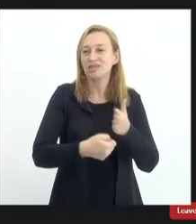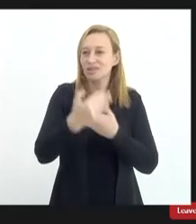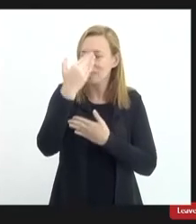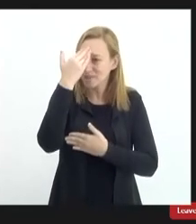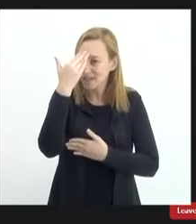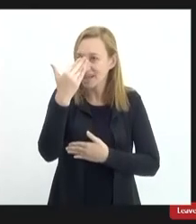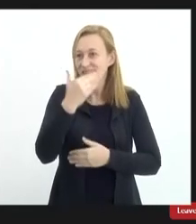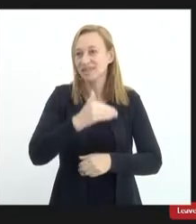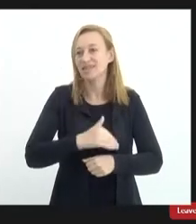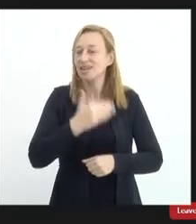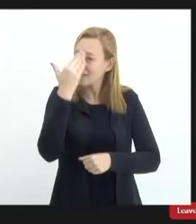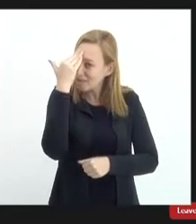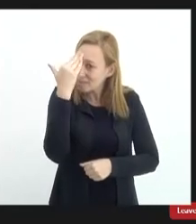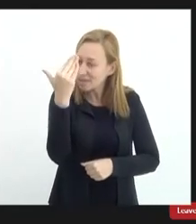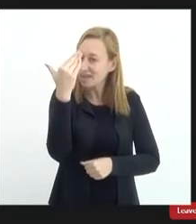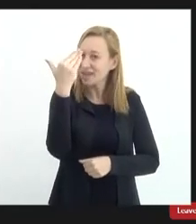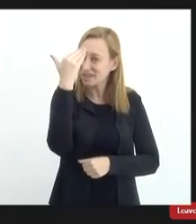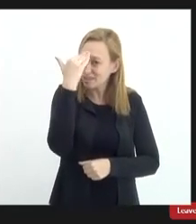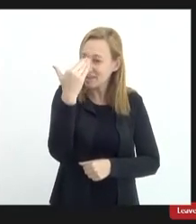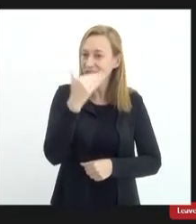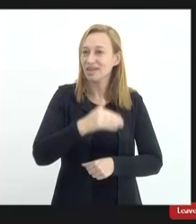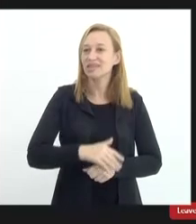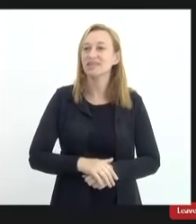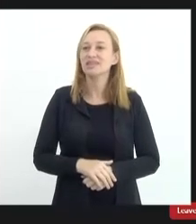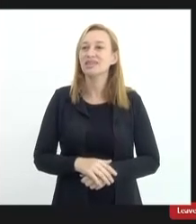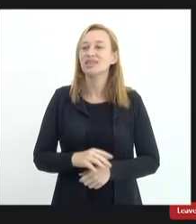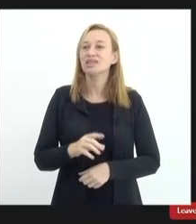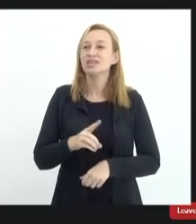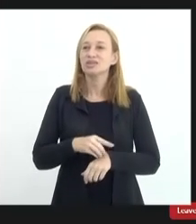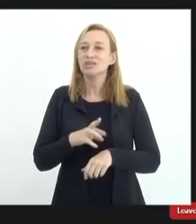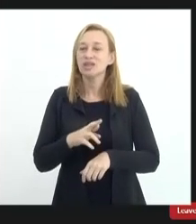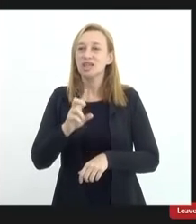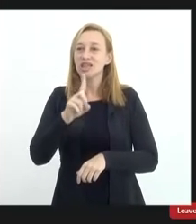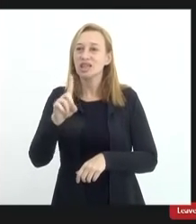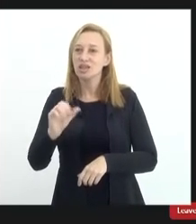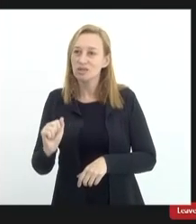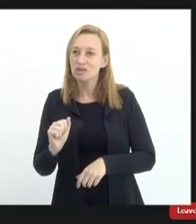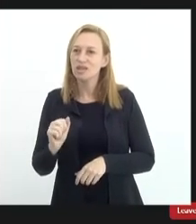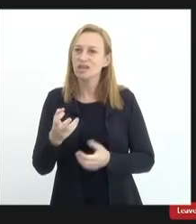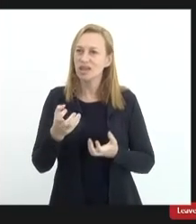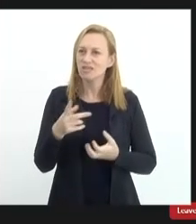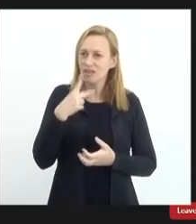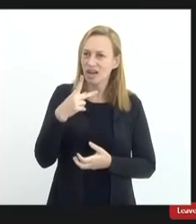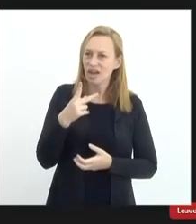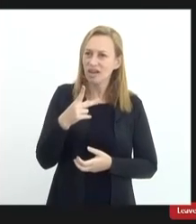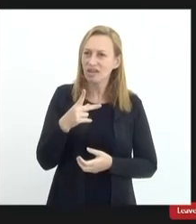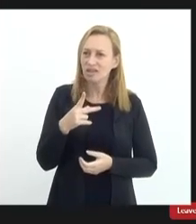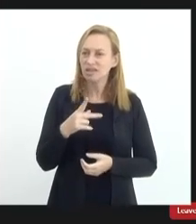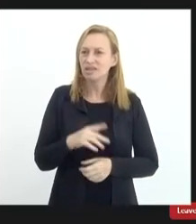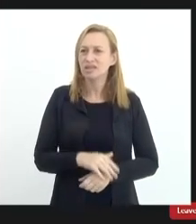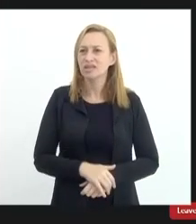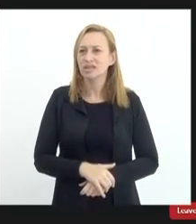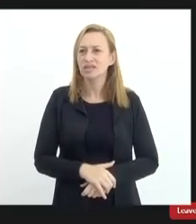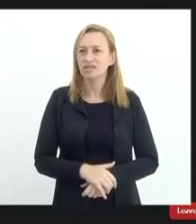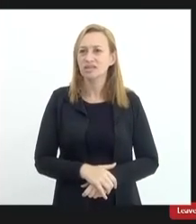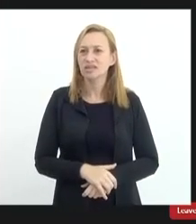obrigada muito obrigada a doutora Ilza ou a doutora Cristina se desejam fazer uso da palavra